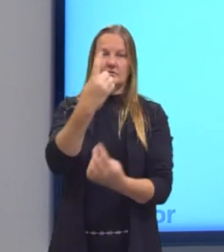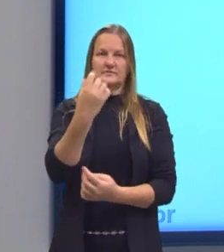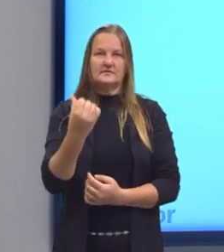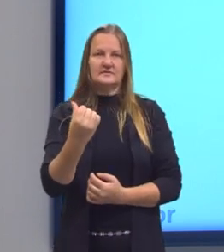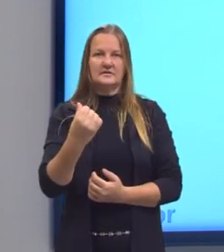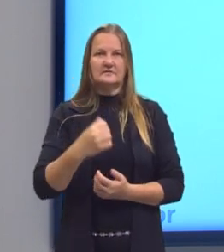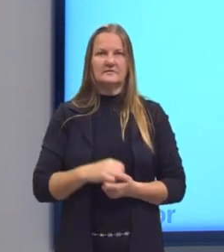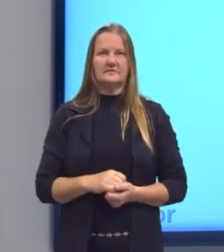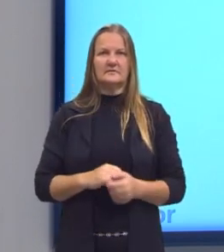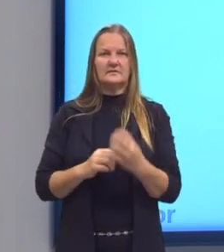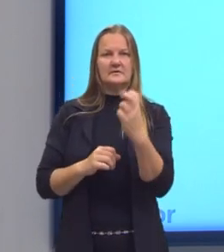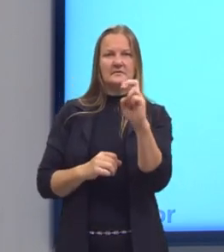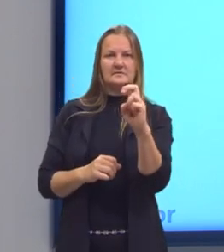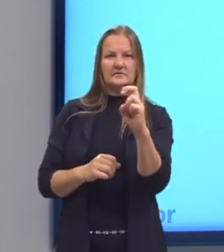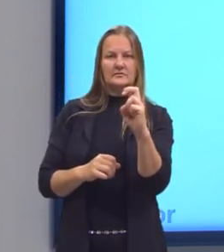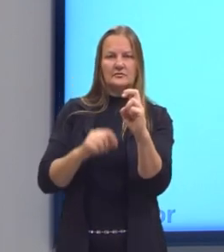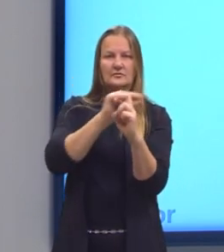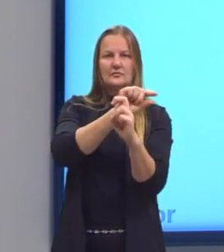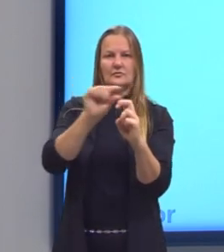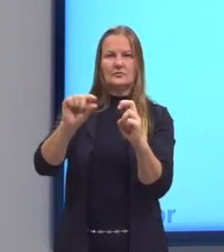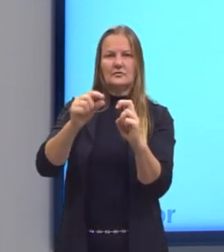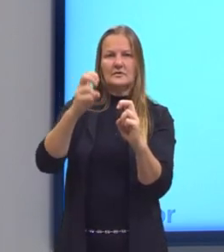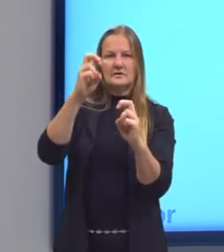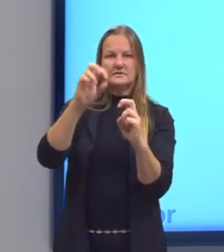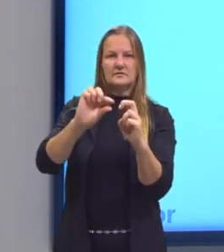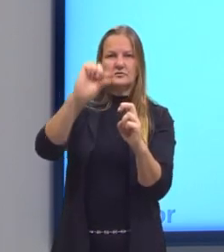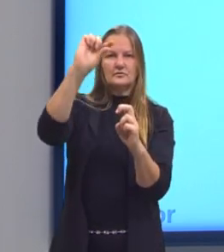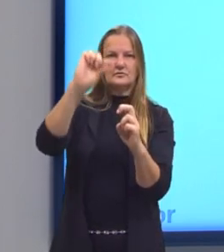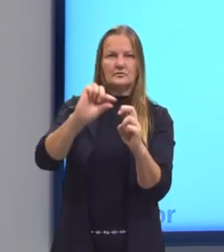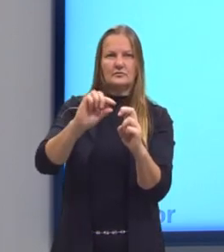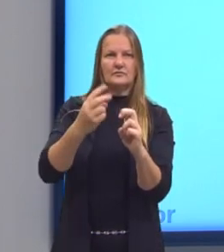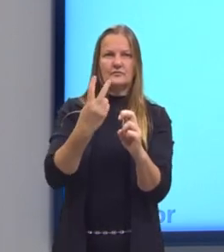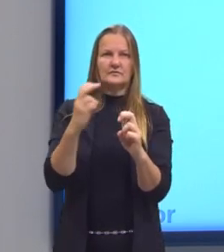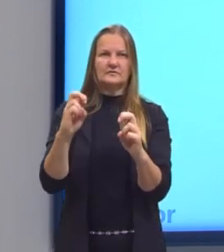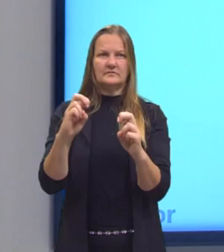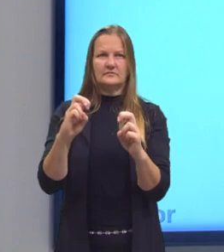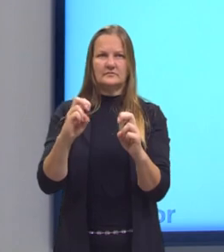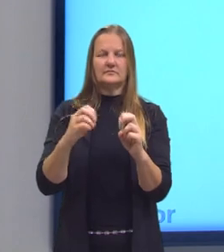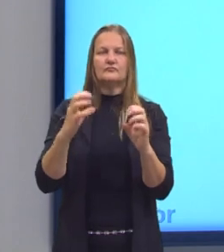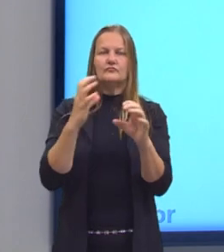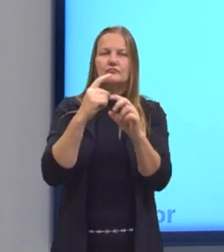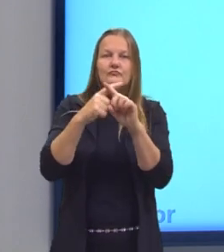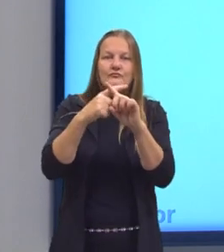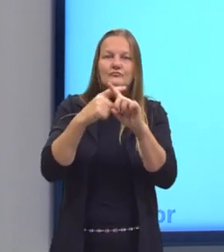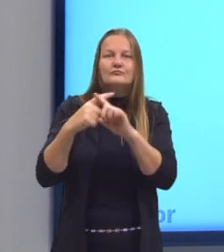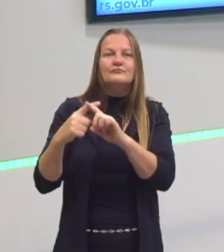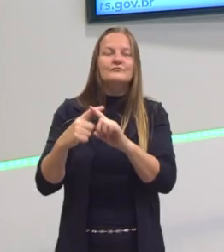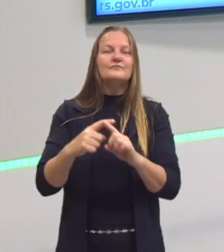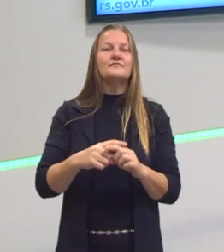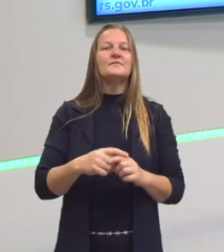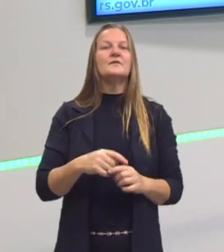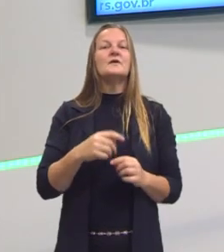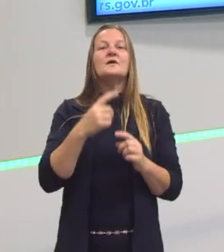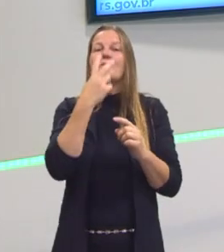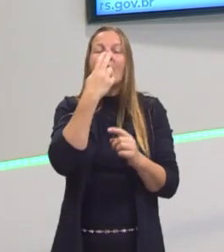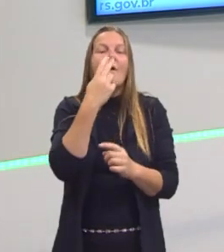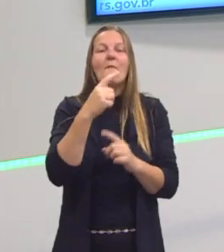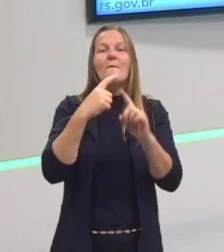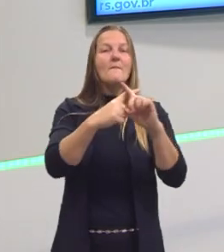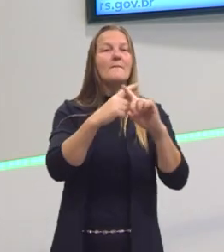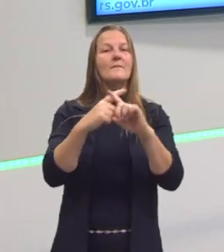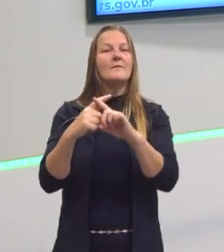quadradinhos. Cinco na base, cinco na altura, vinte e cinco quadradinhos. Ou seja, é a multiplicação